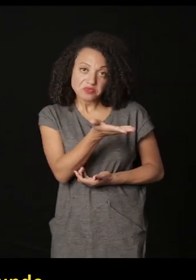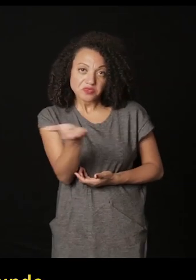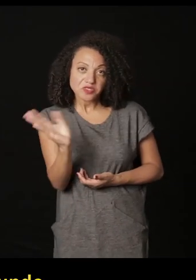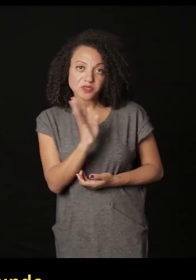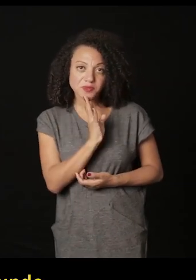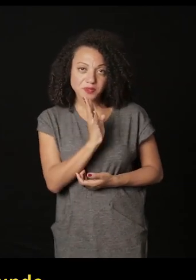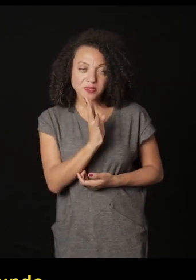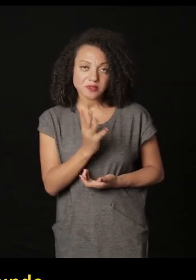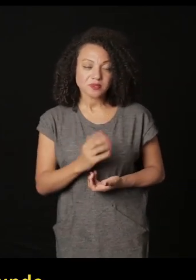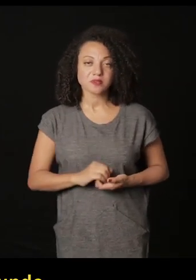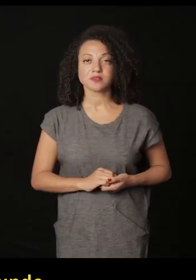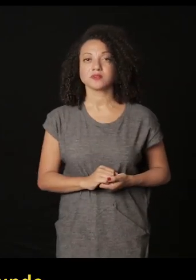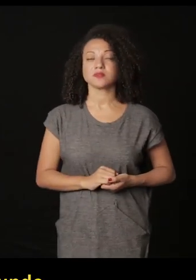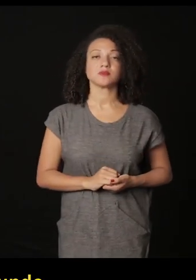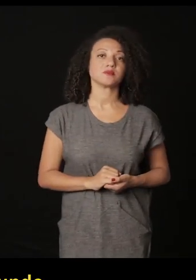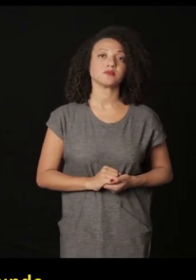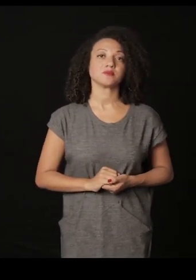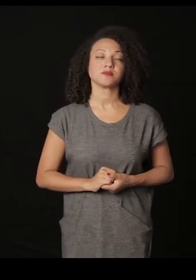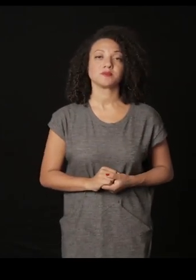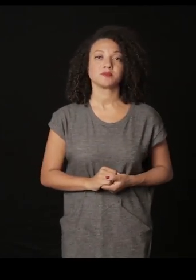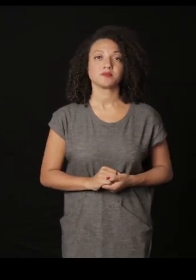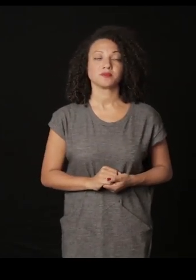pelo menos acho que todo mundo conhece